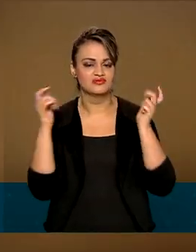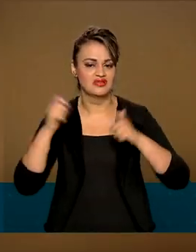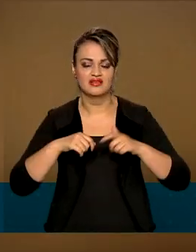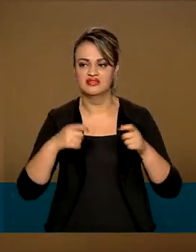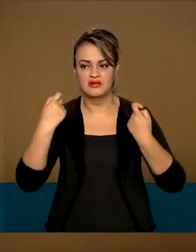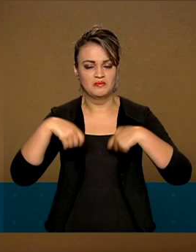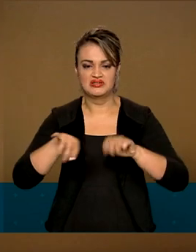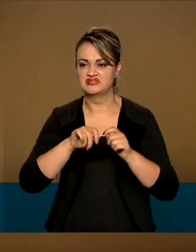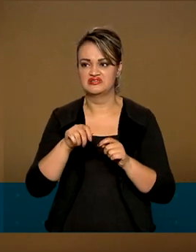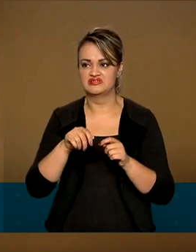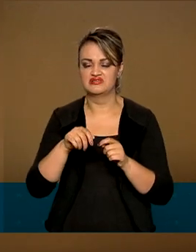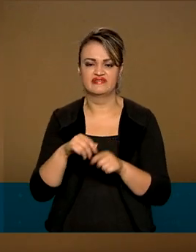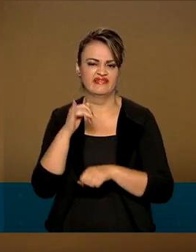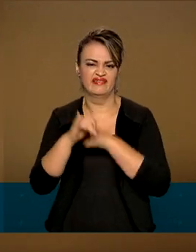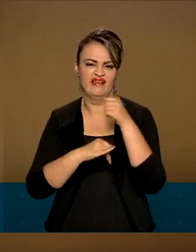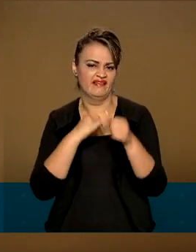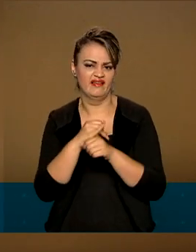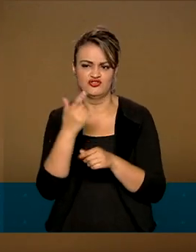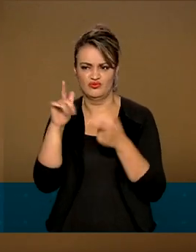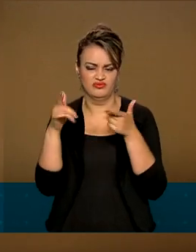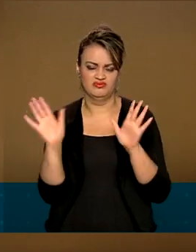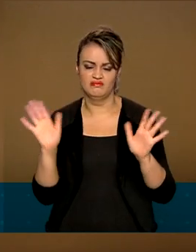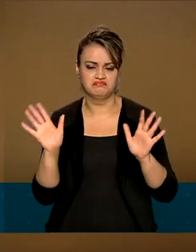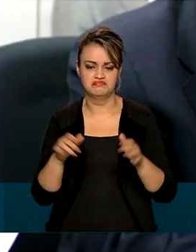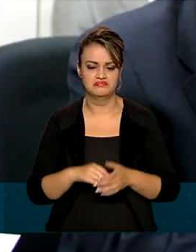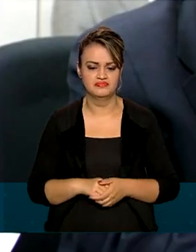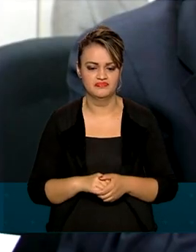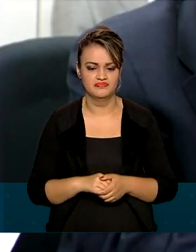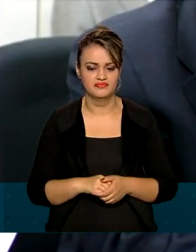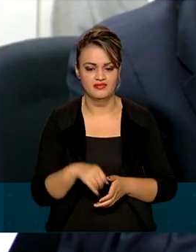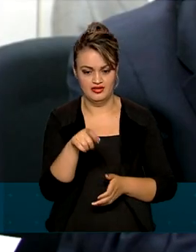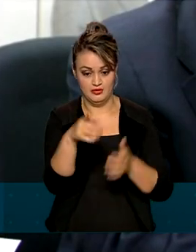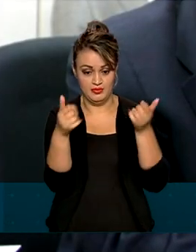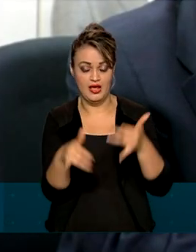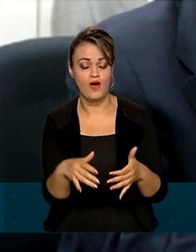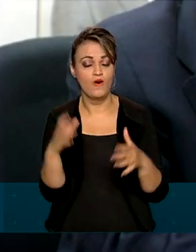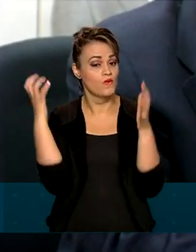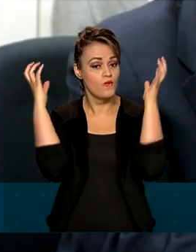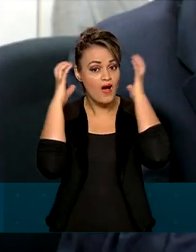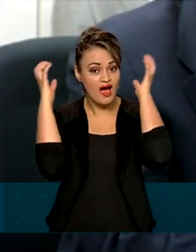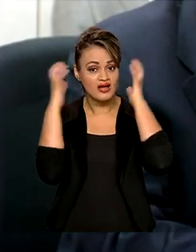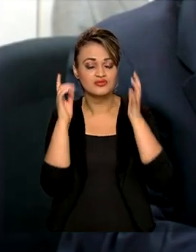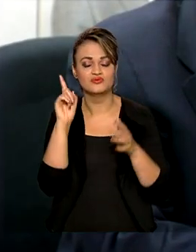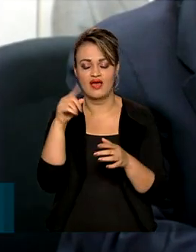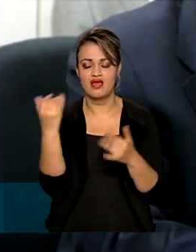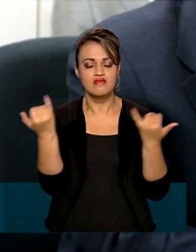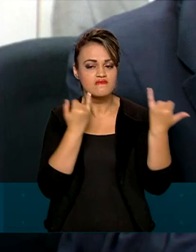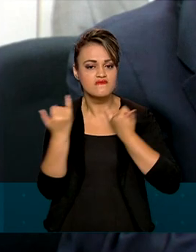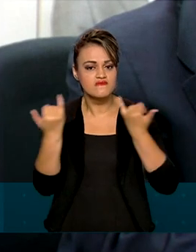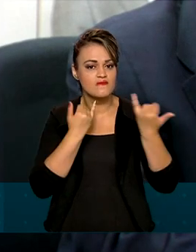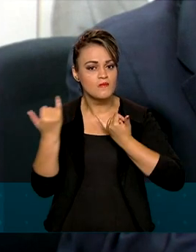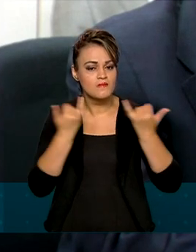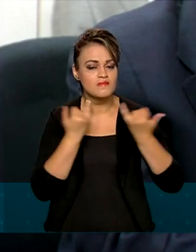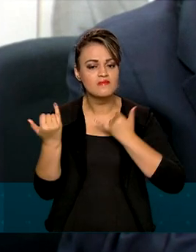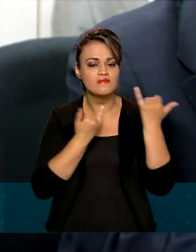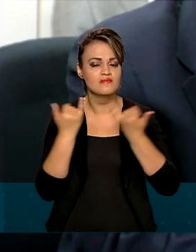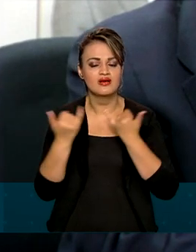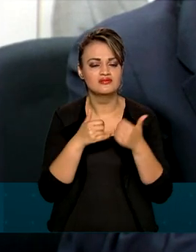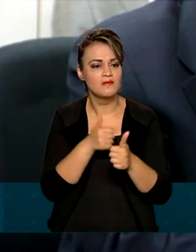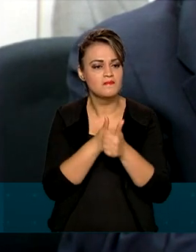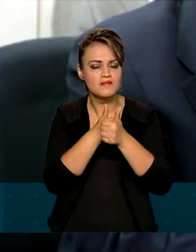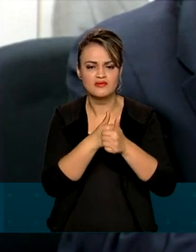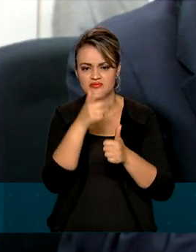sem depender de um pacote de dados da internet. O rádio é o meio de informação mais rápido e próximo da